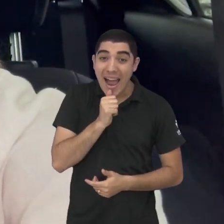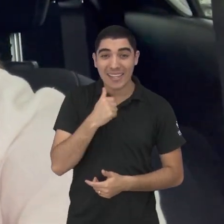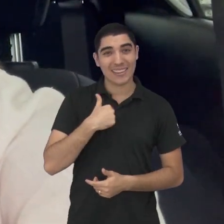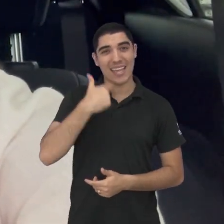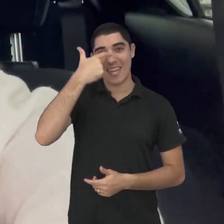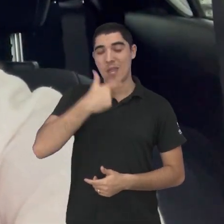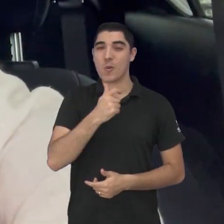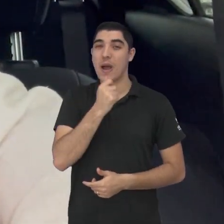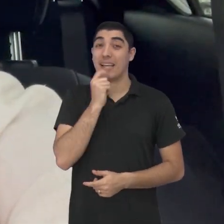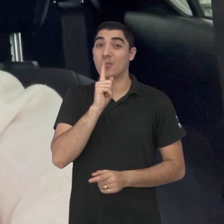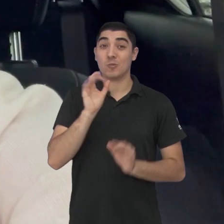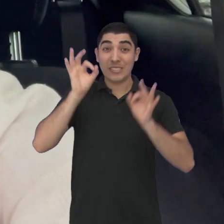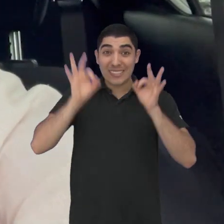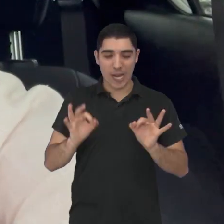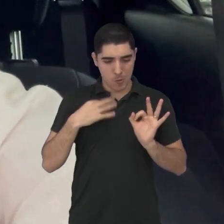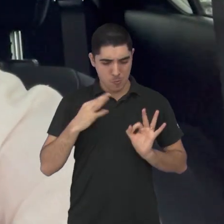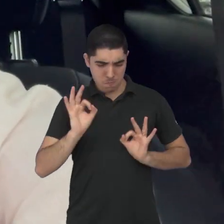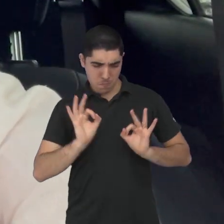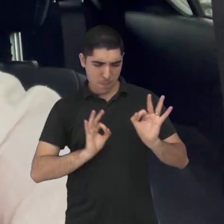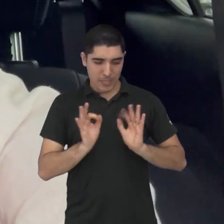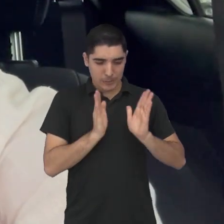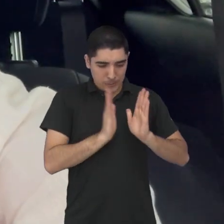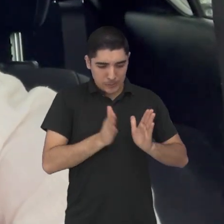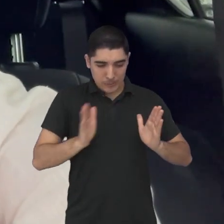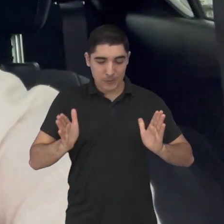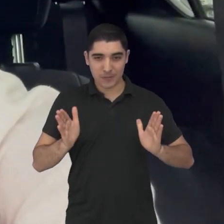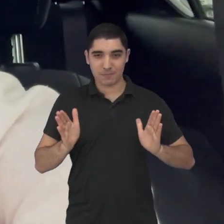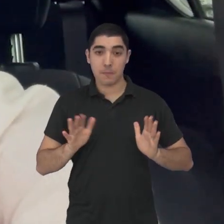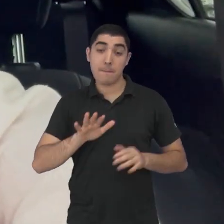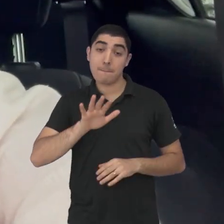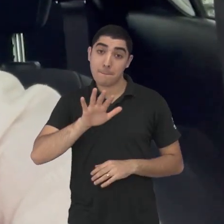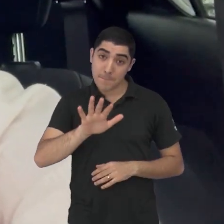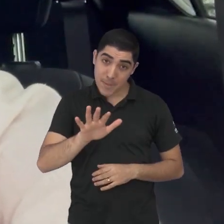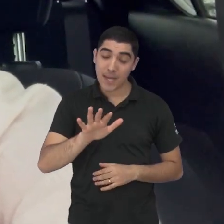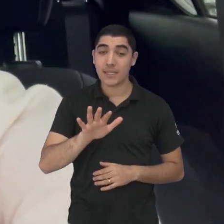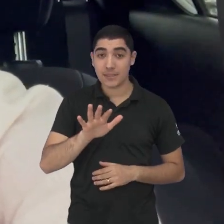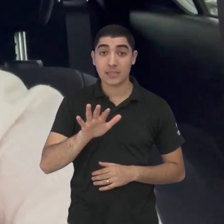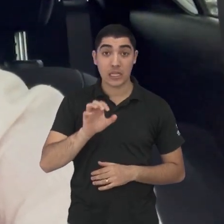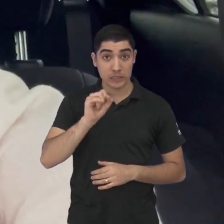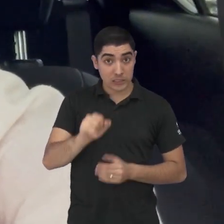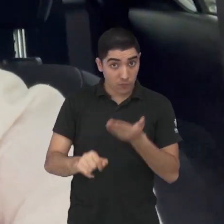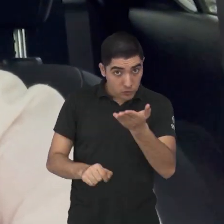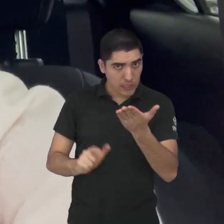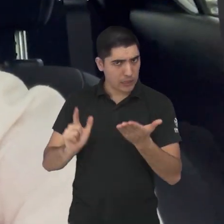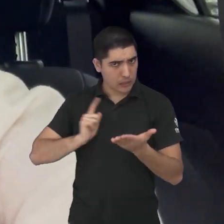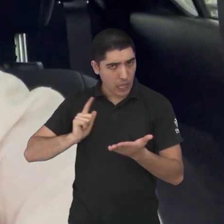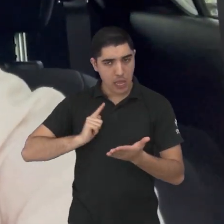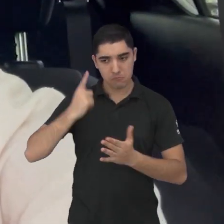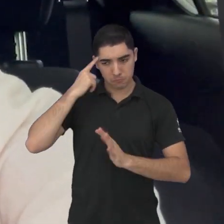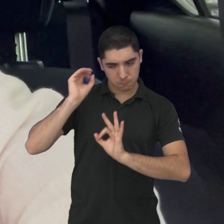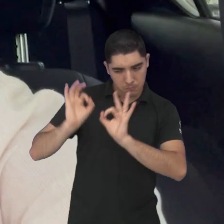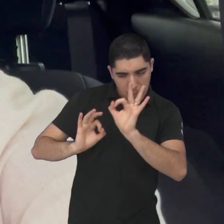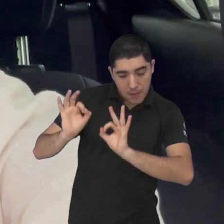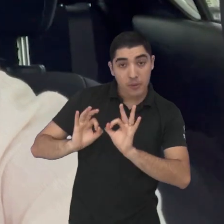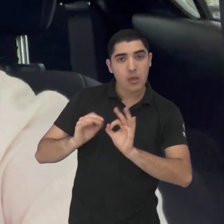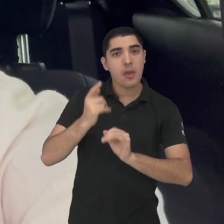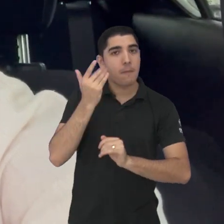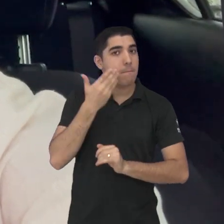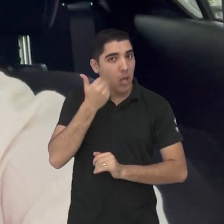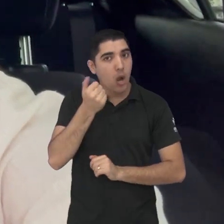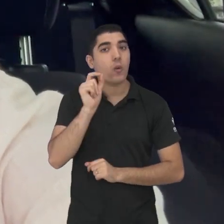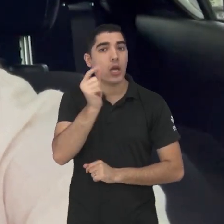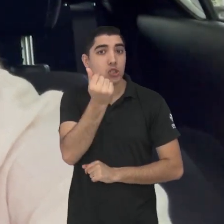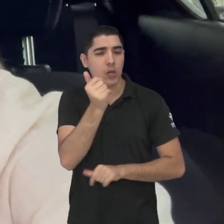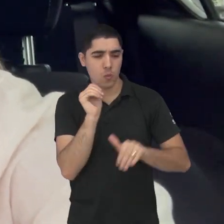cheguei ainda no meu na onde eu quero chegar mas se você é uma pessoa organizada se planeja guarda